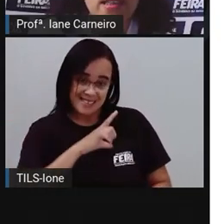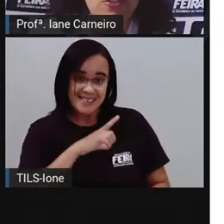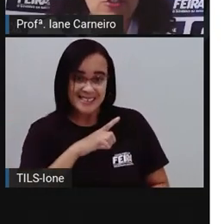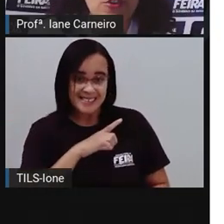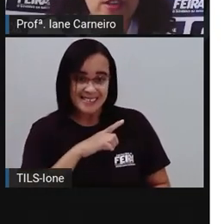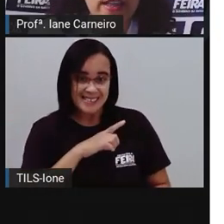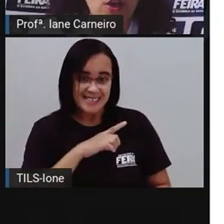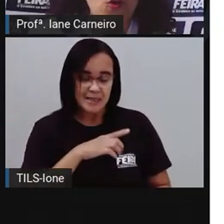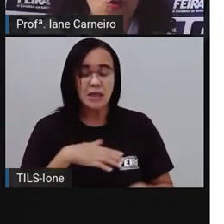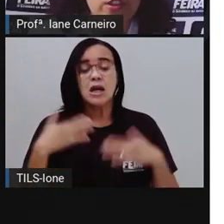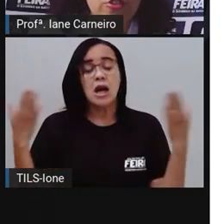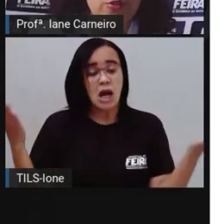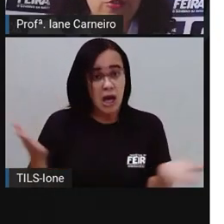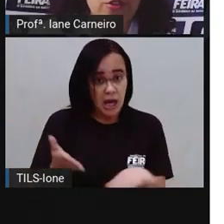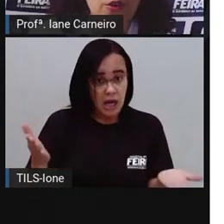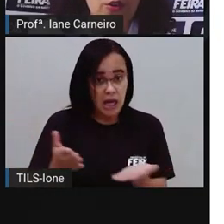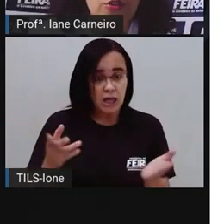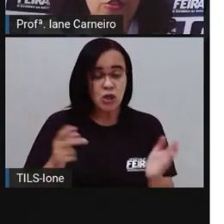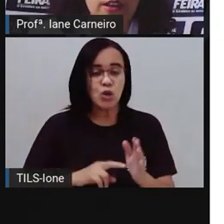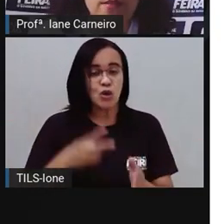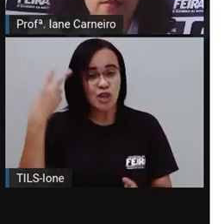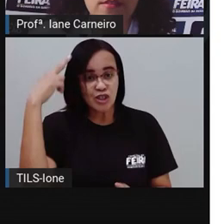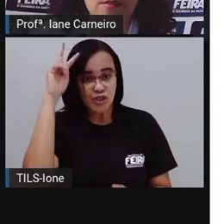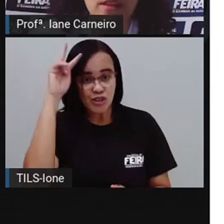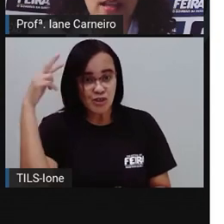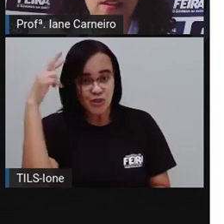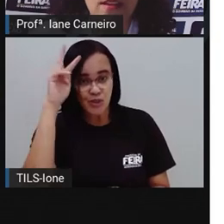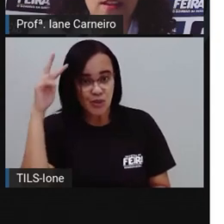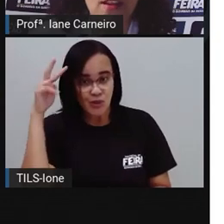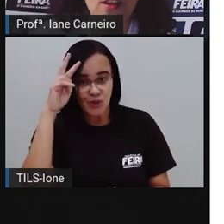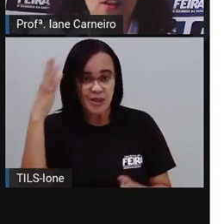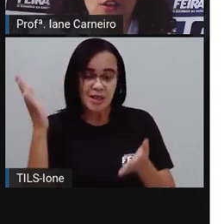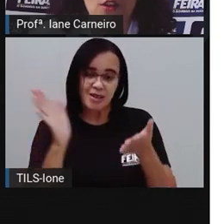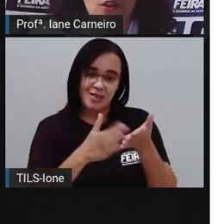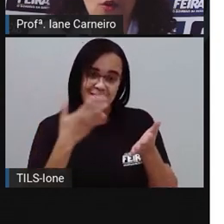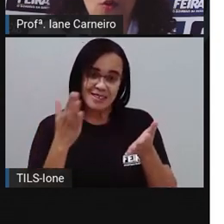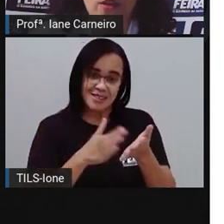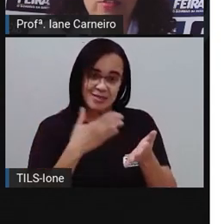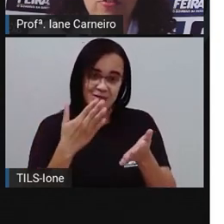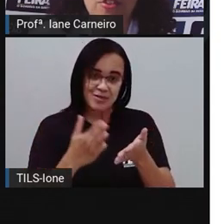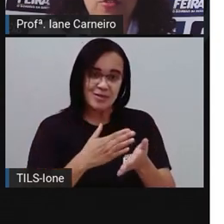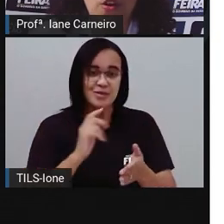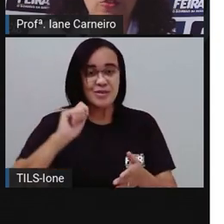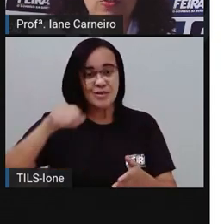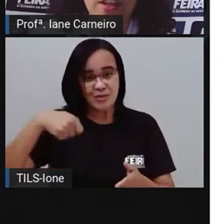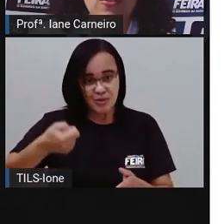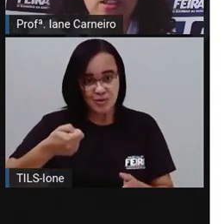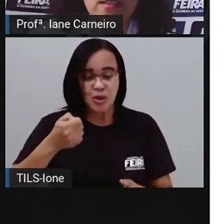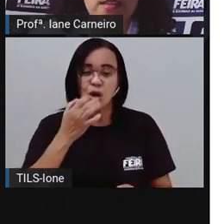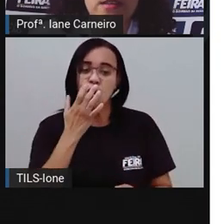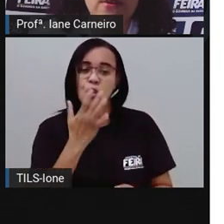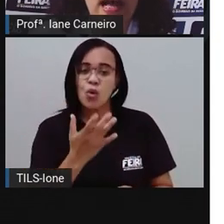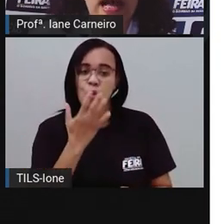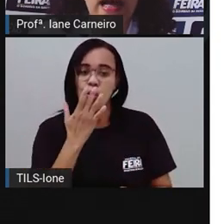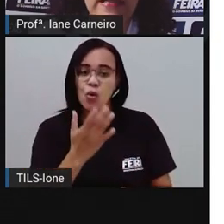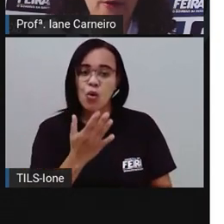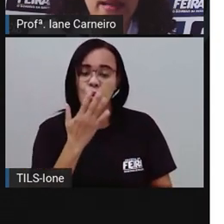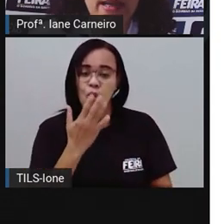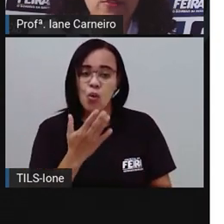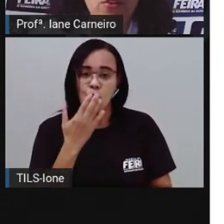vocês essa história, né? Cores de Ruth Rocha. Vamos lá? Cores de Ruth Rocha. Ilustração